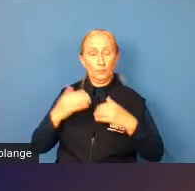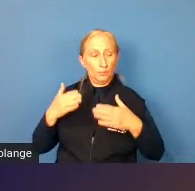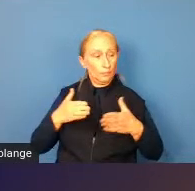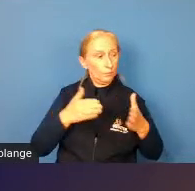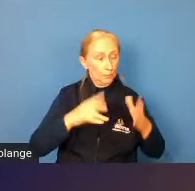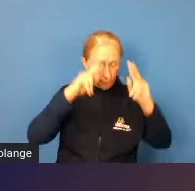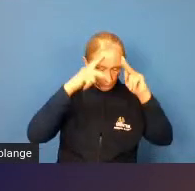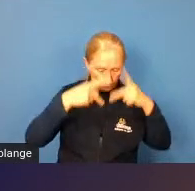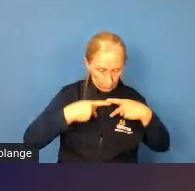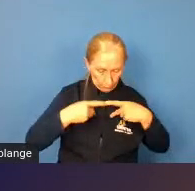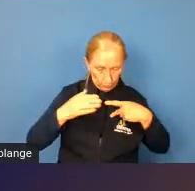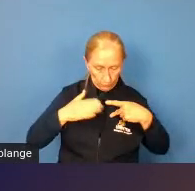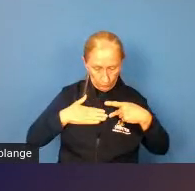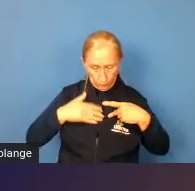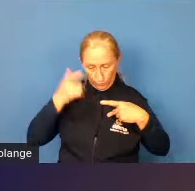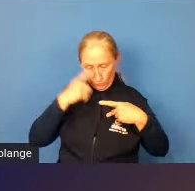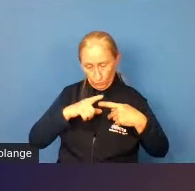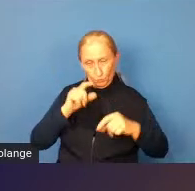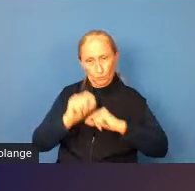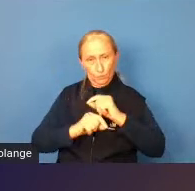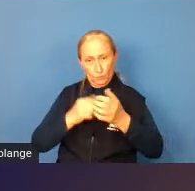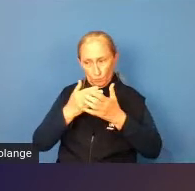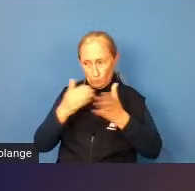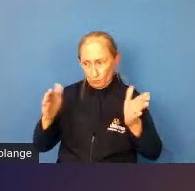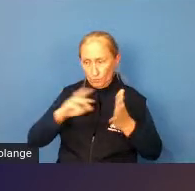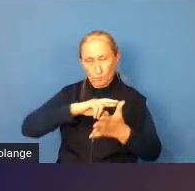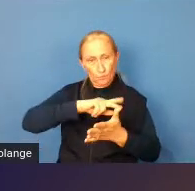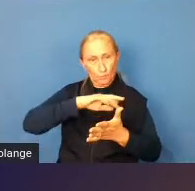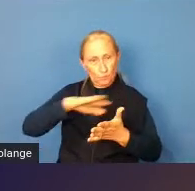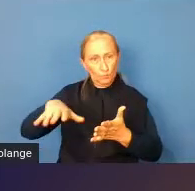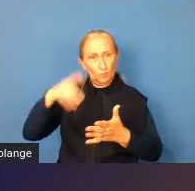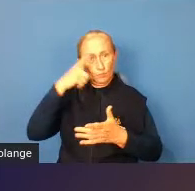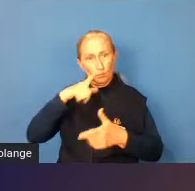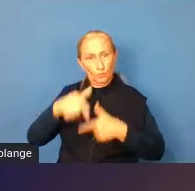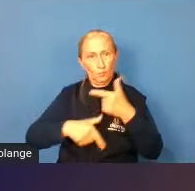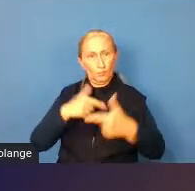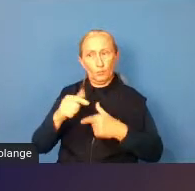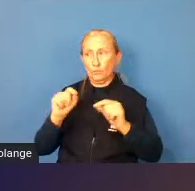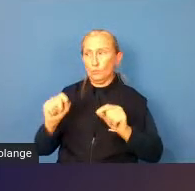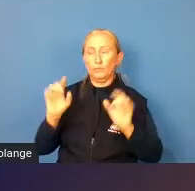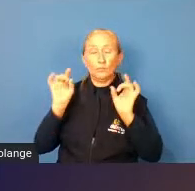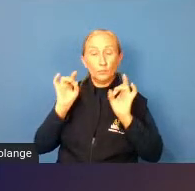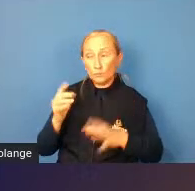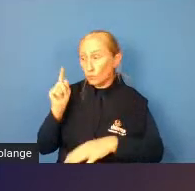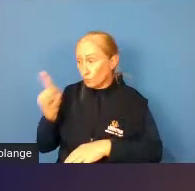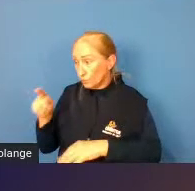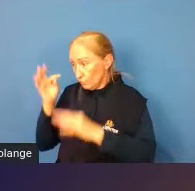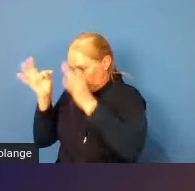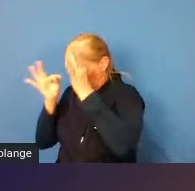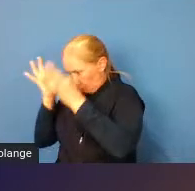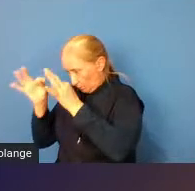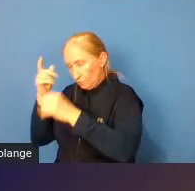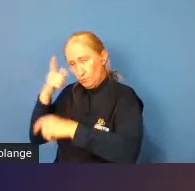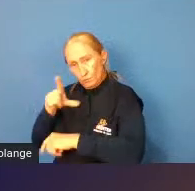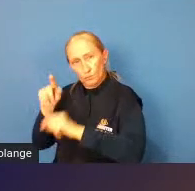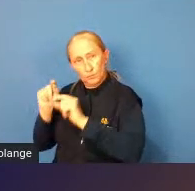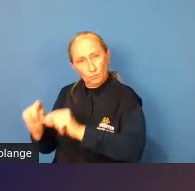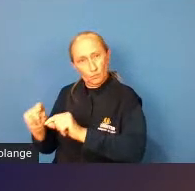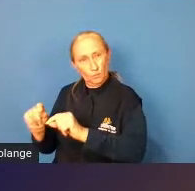para si mesmo então a gente tem que conseguir abranger várias áreas para conseguir trabalhar com ele não vai ser só um terapeuta que vai conseguir